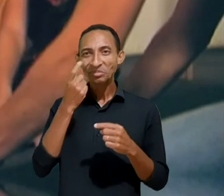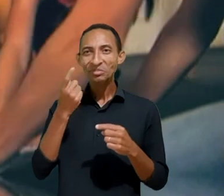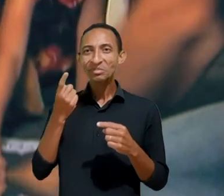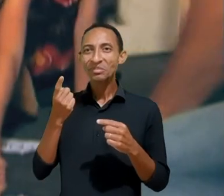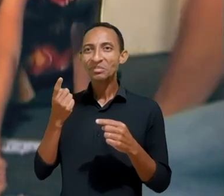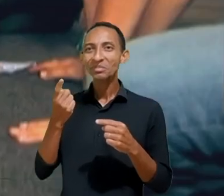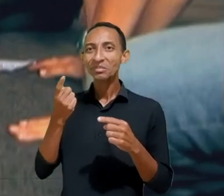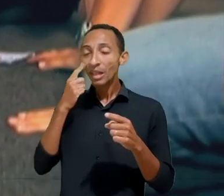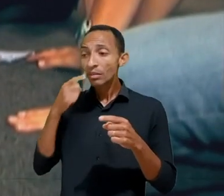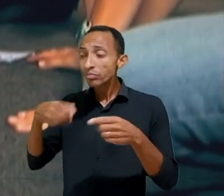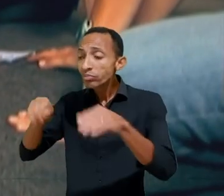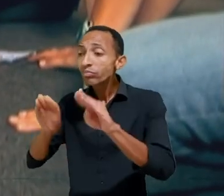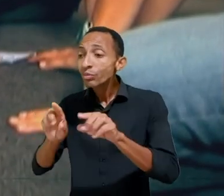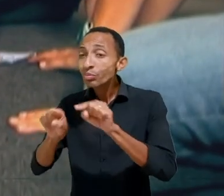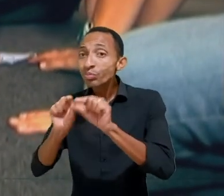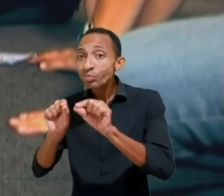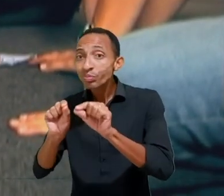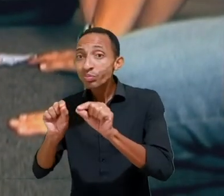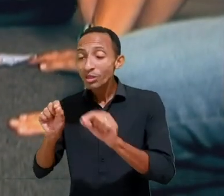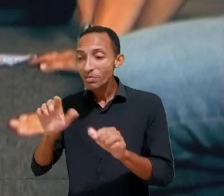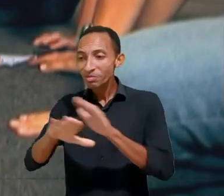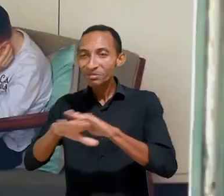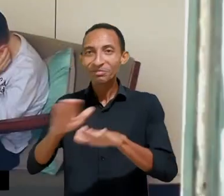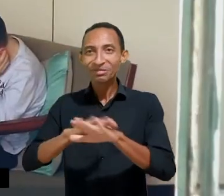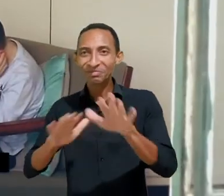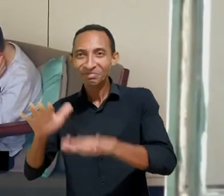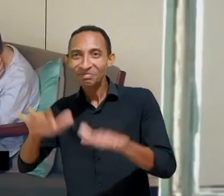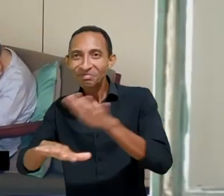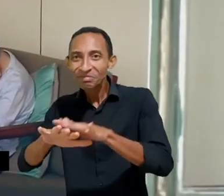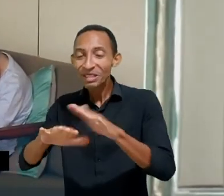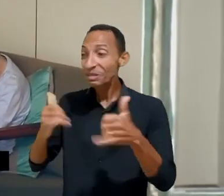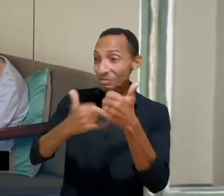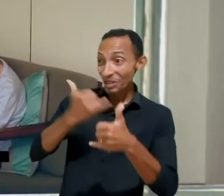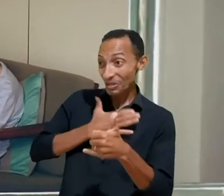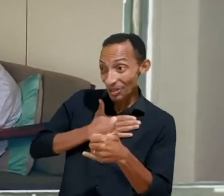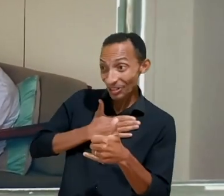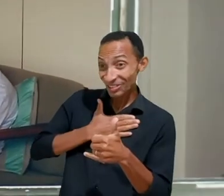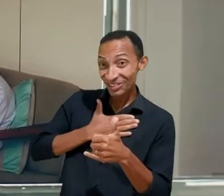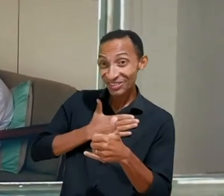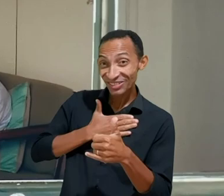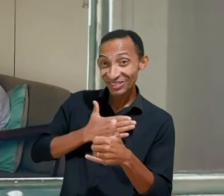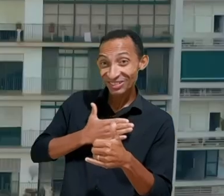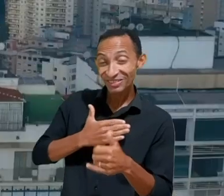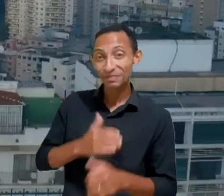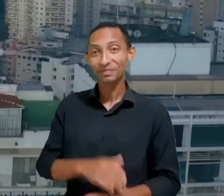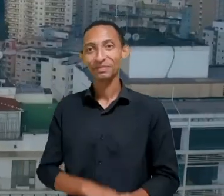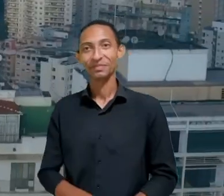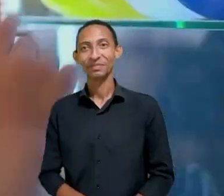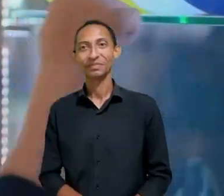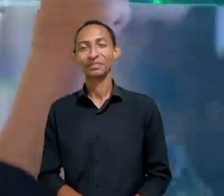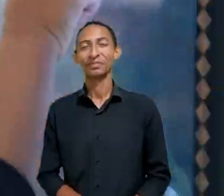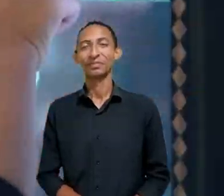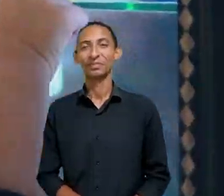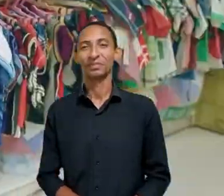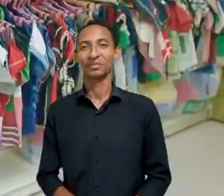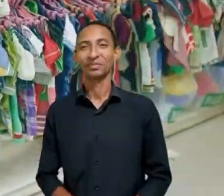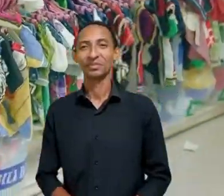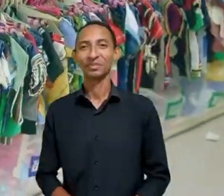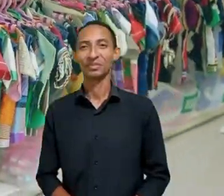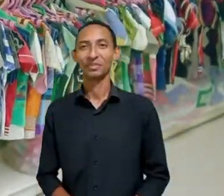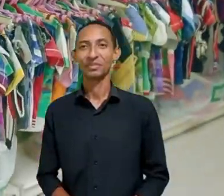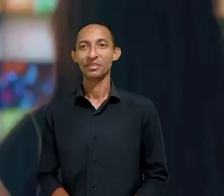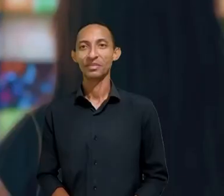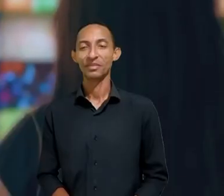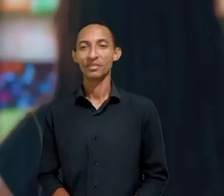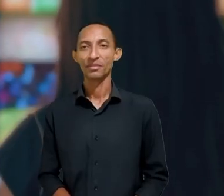tu não